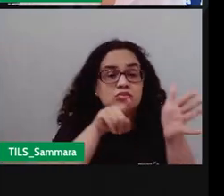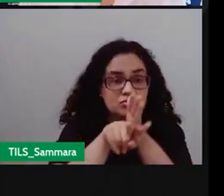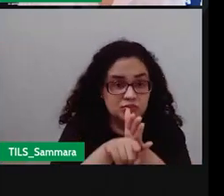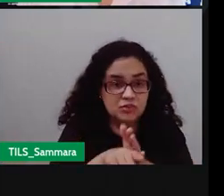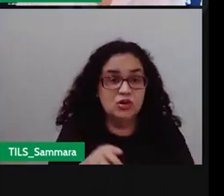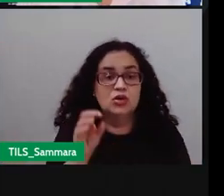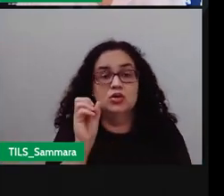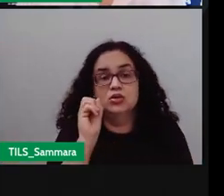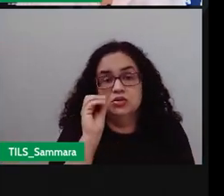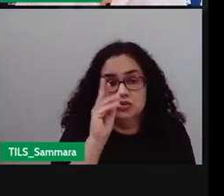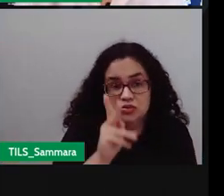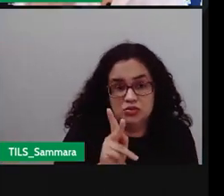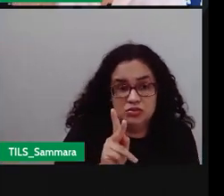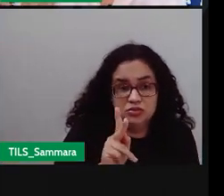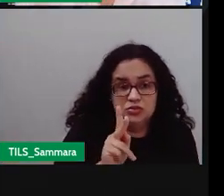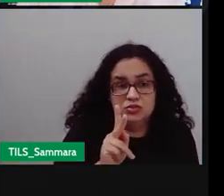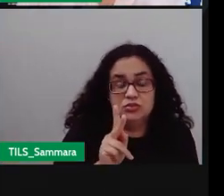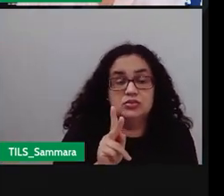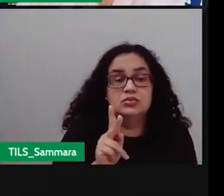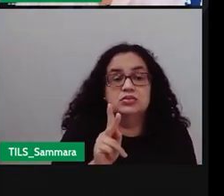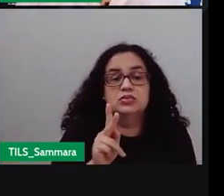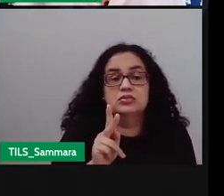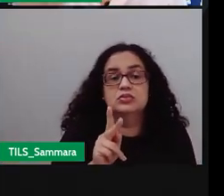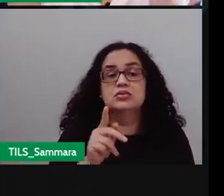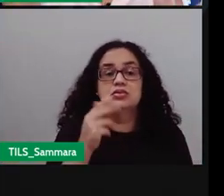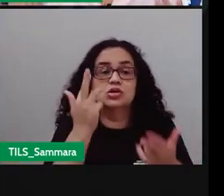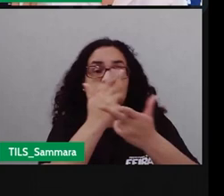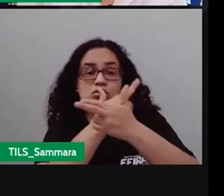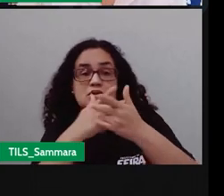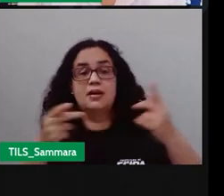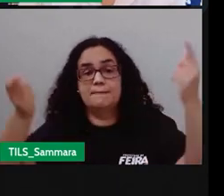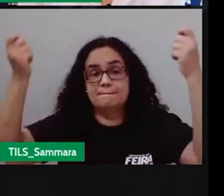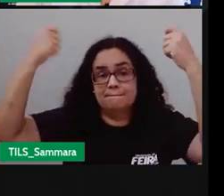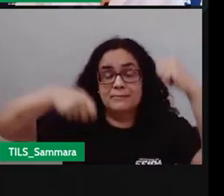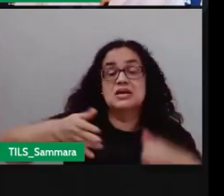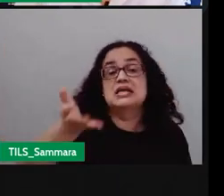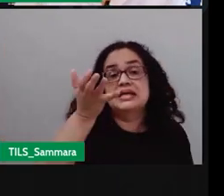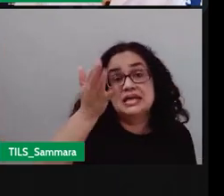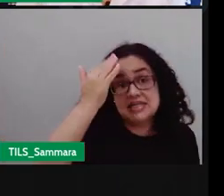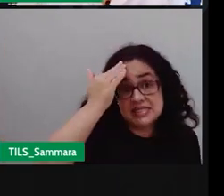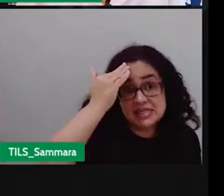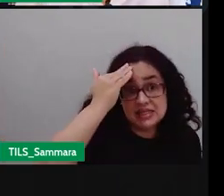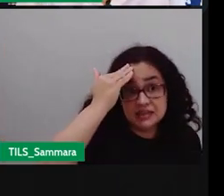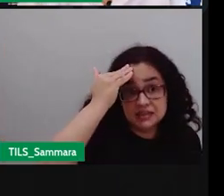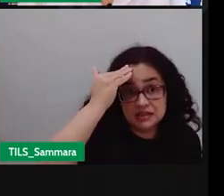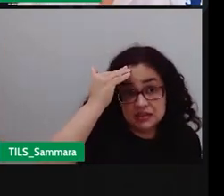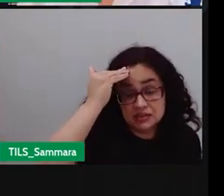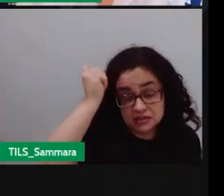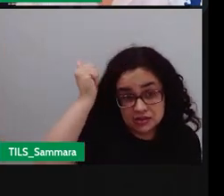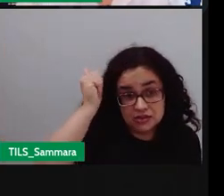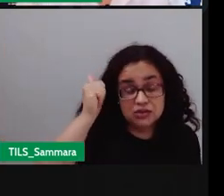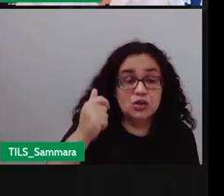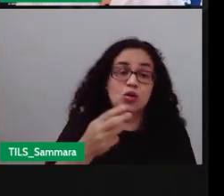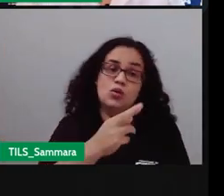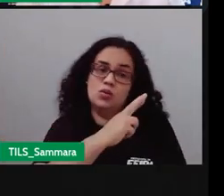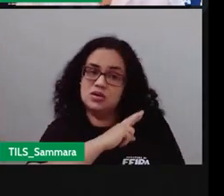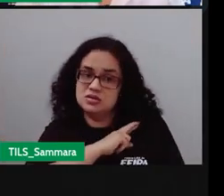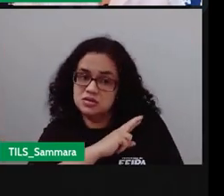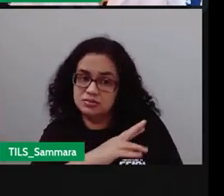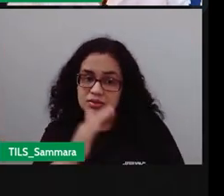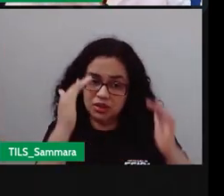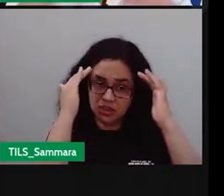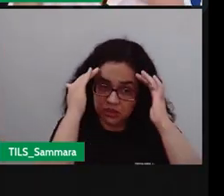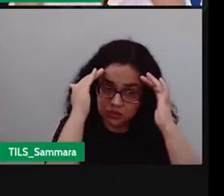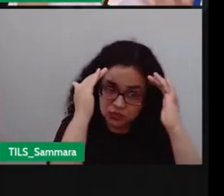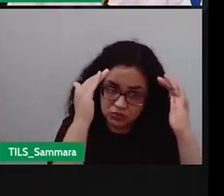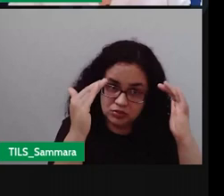perguntas certo e aí você vai fazer perguntas de coisas que você quer saber tá mas com respeito não é isso